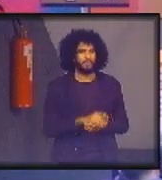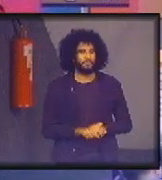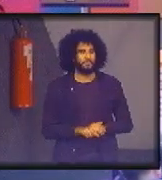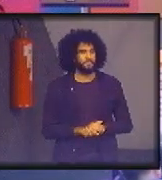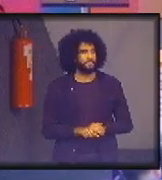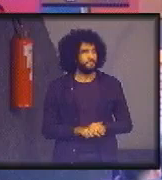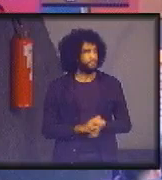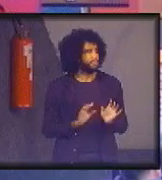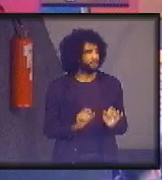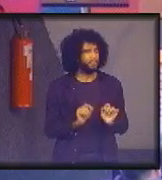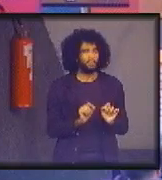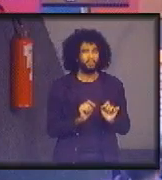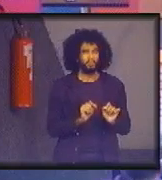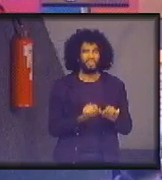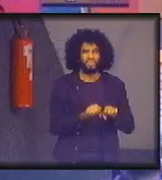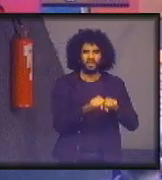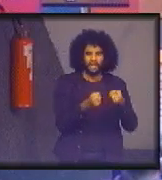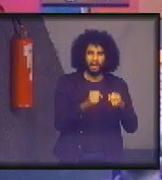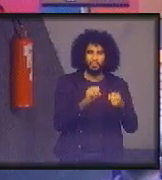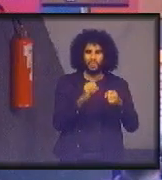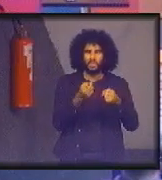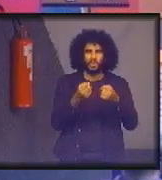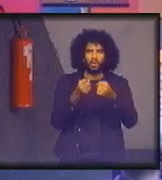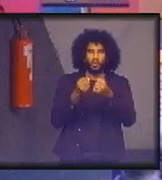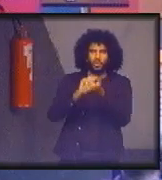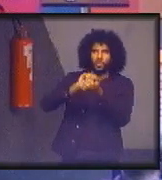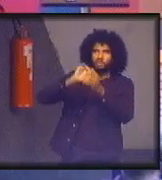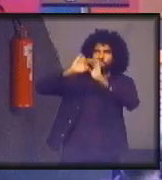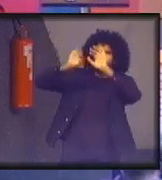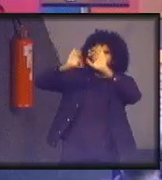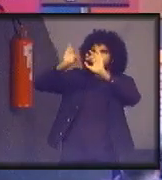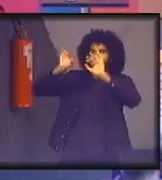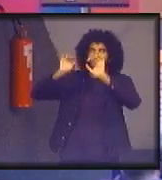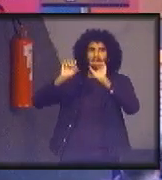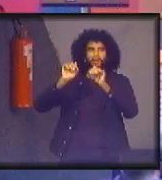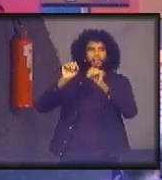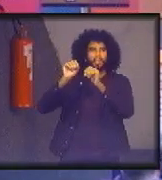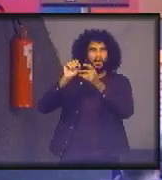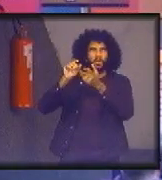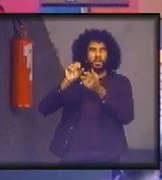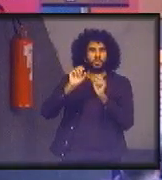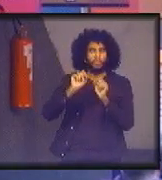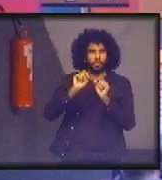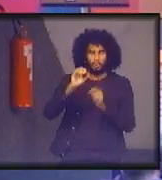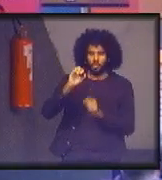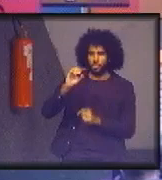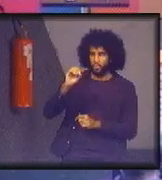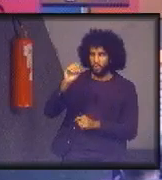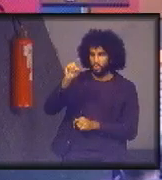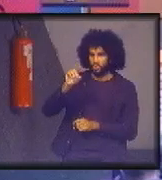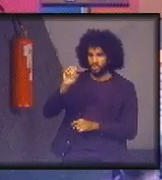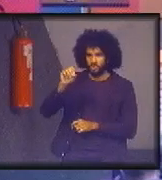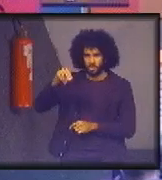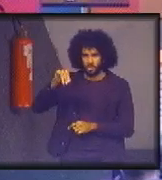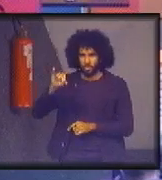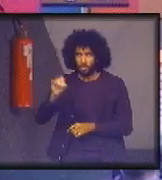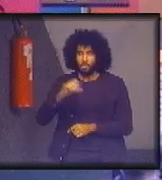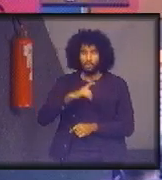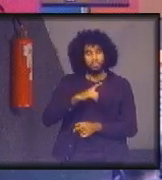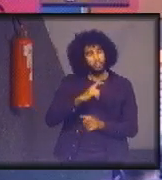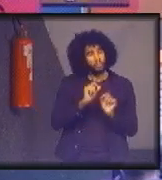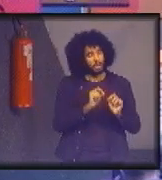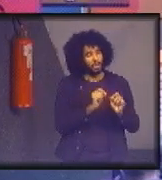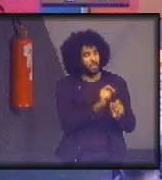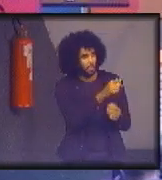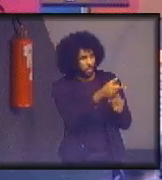o que destrói ou destruía a camada de ozônio eram substâncias inventadas pelo homem, que tiveram um grande benefício para a